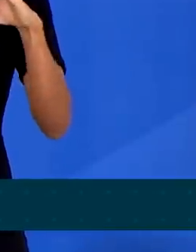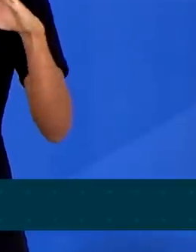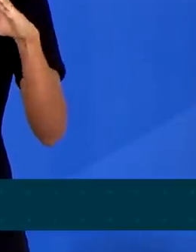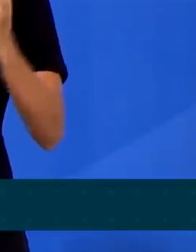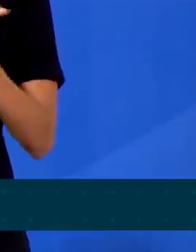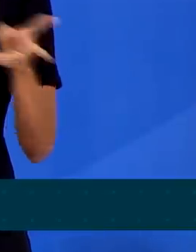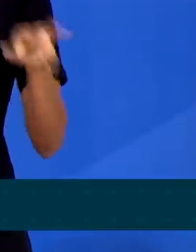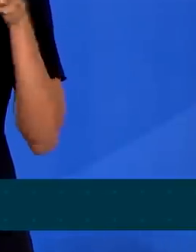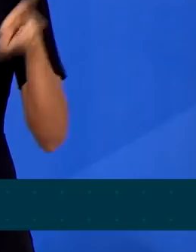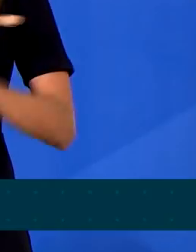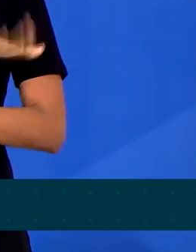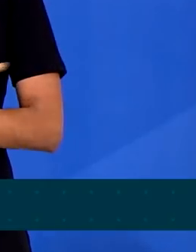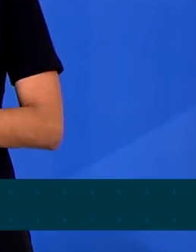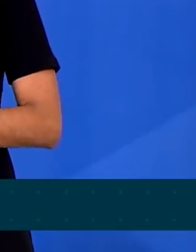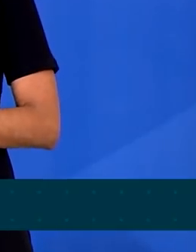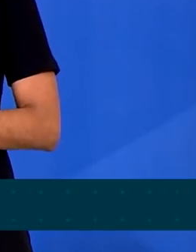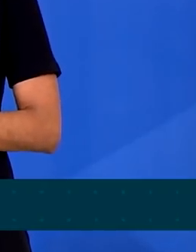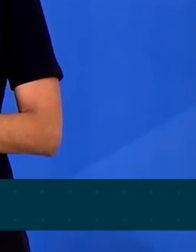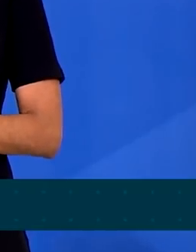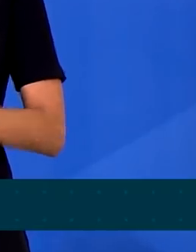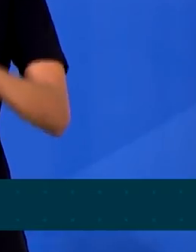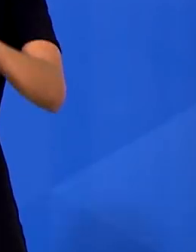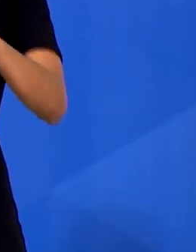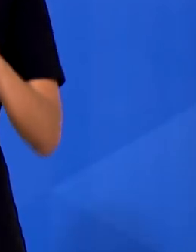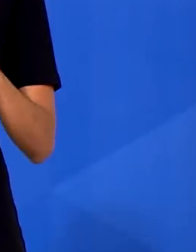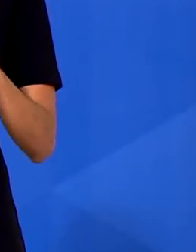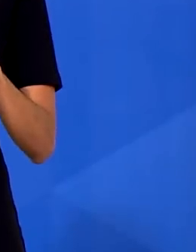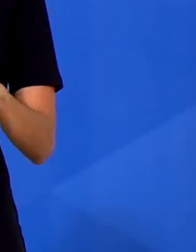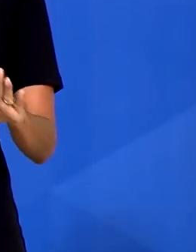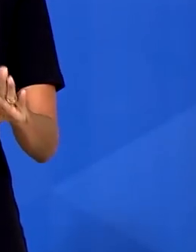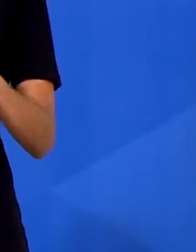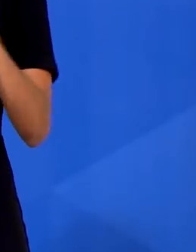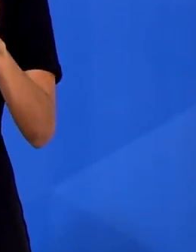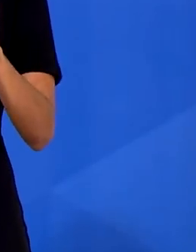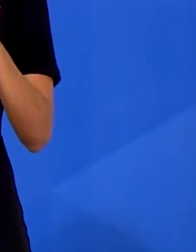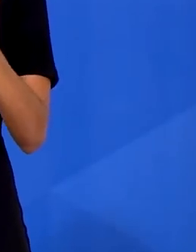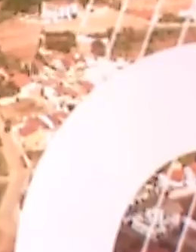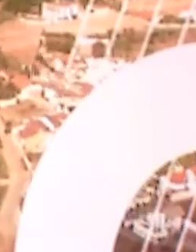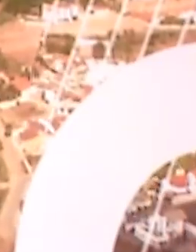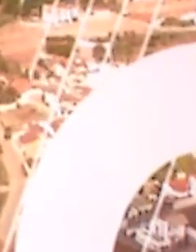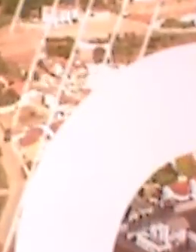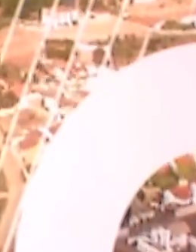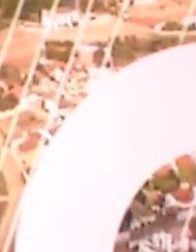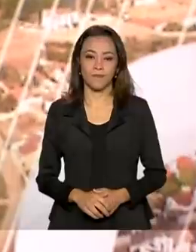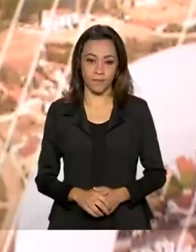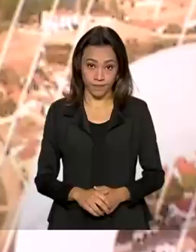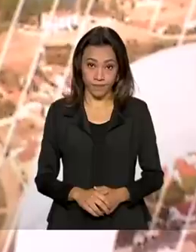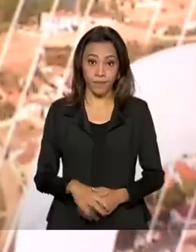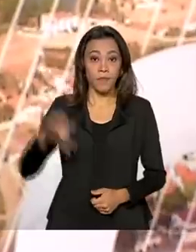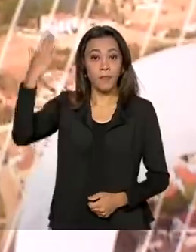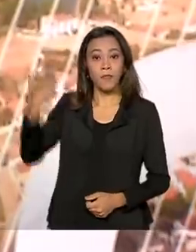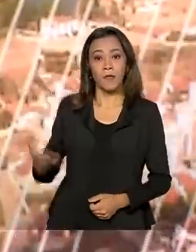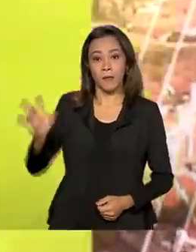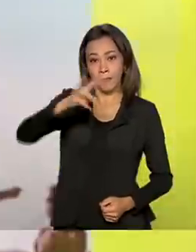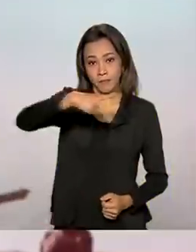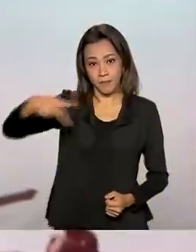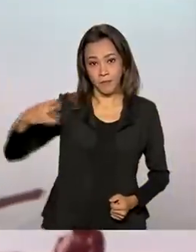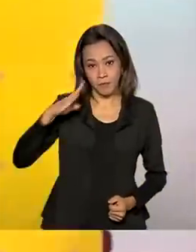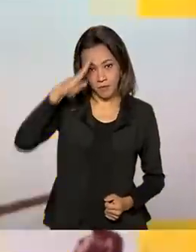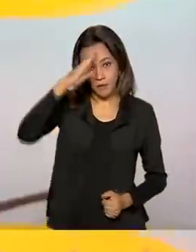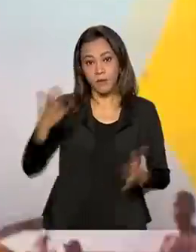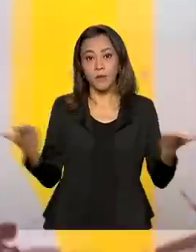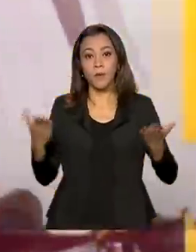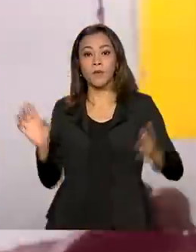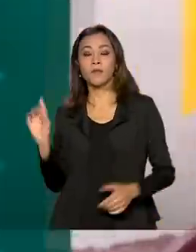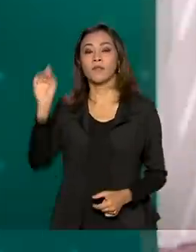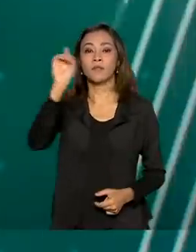infância, ou seja, o diagnóstico é fundamental para salvar vidas. O presidente Jair Bolsonaro participa